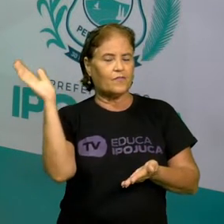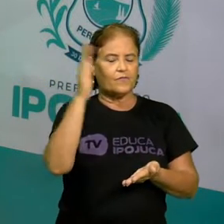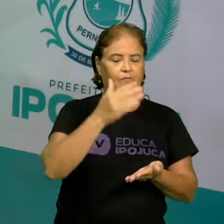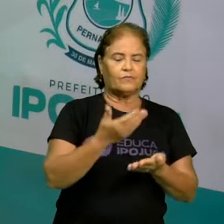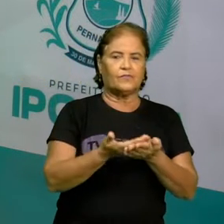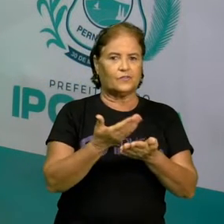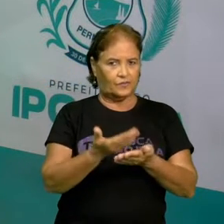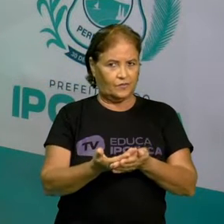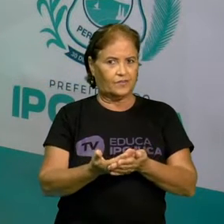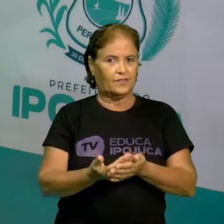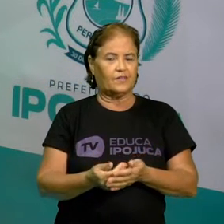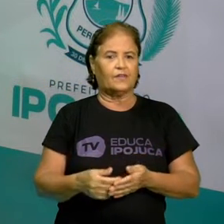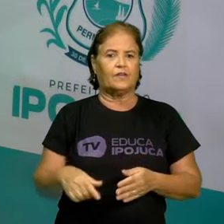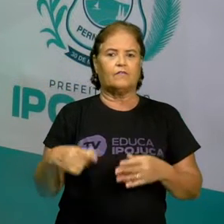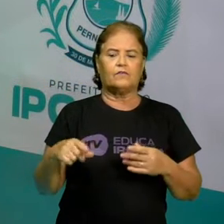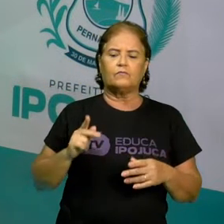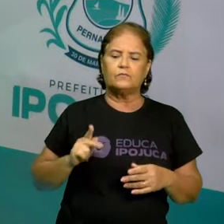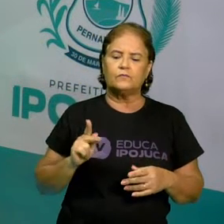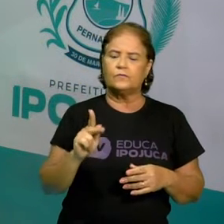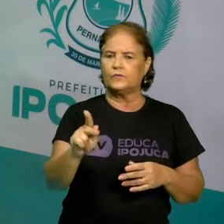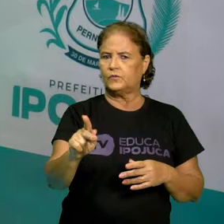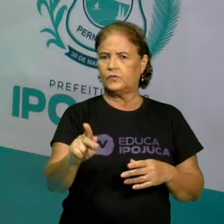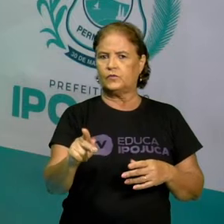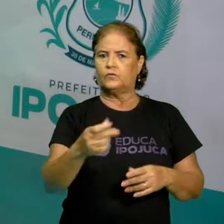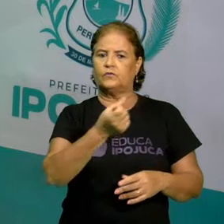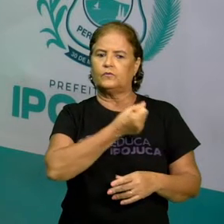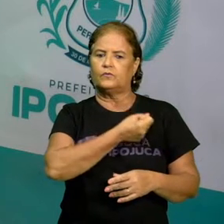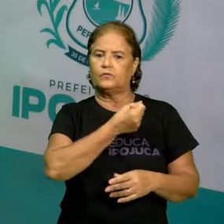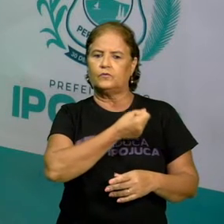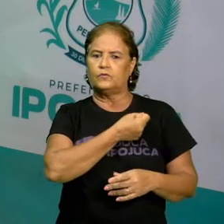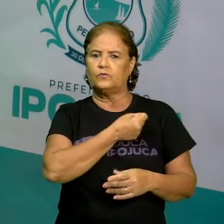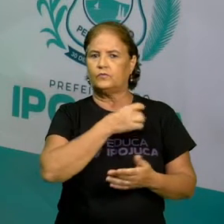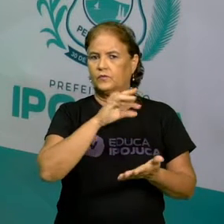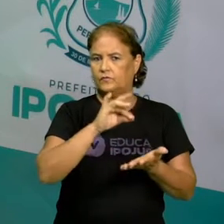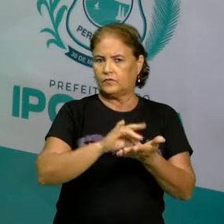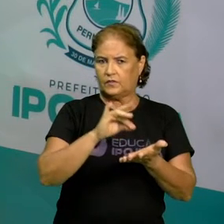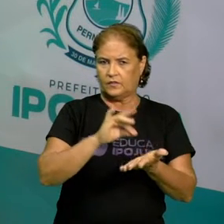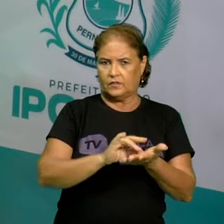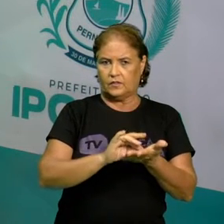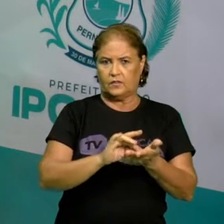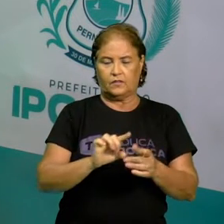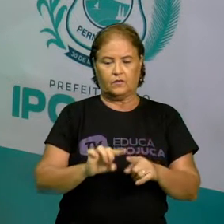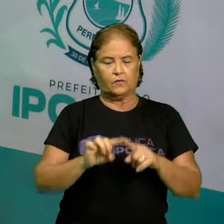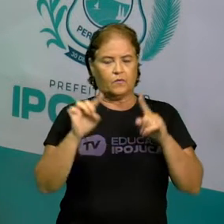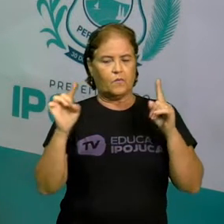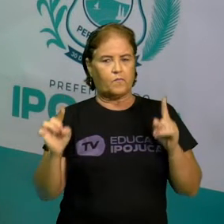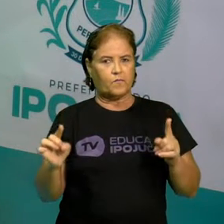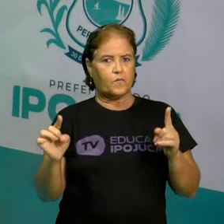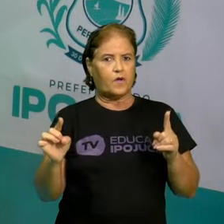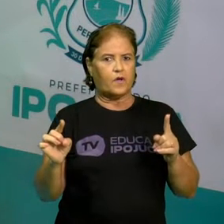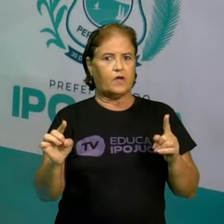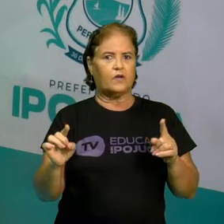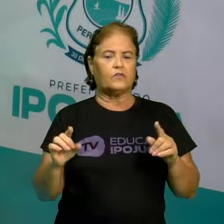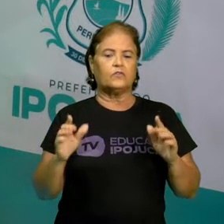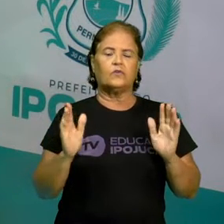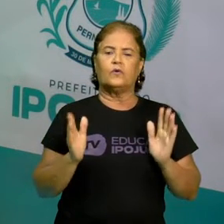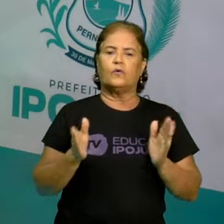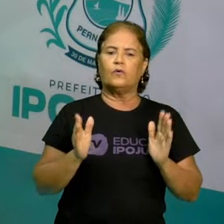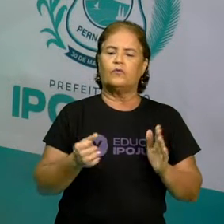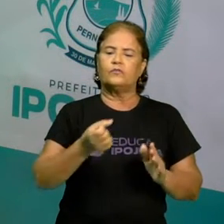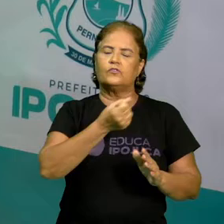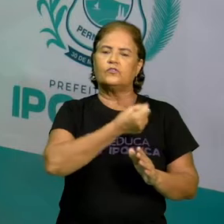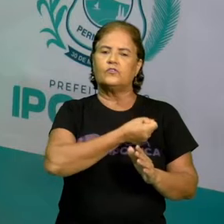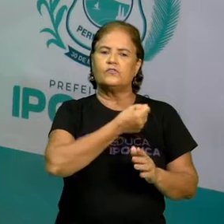continuidade ao último assunto, os números reais. Porém, a abordagem hoje vai ser mais no conjunto dos números